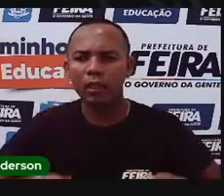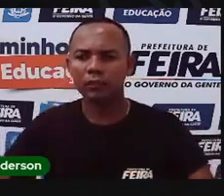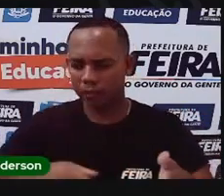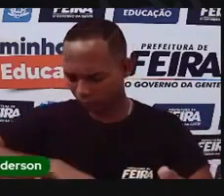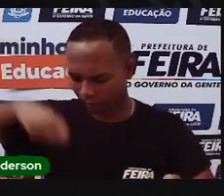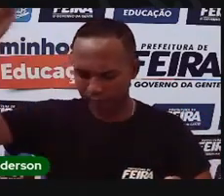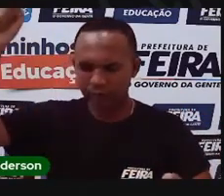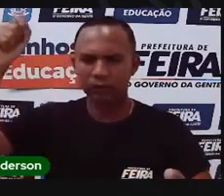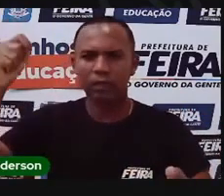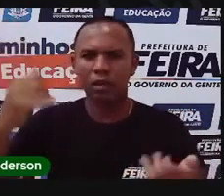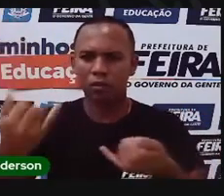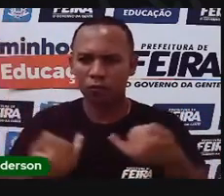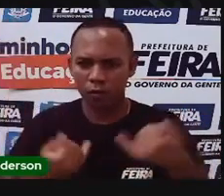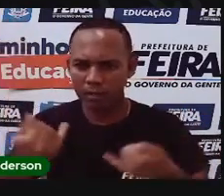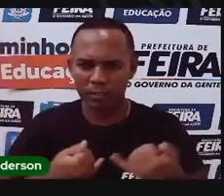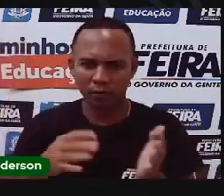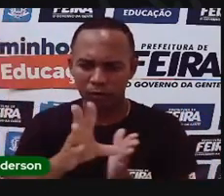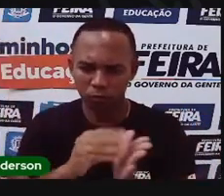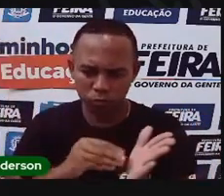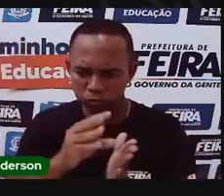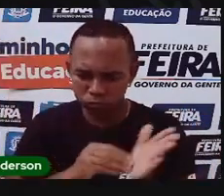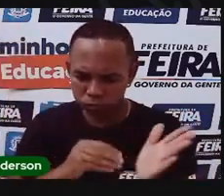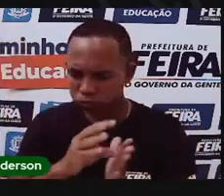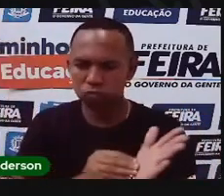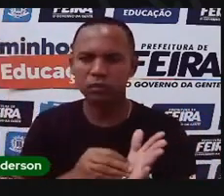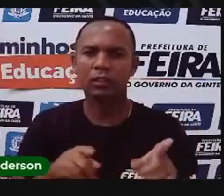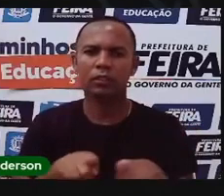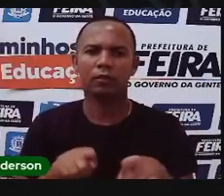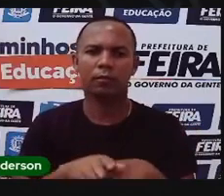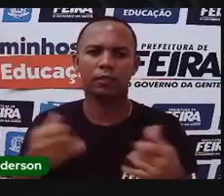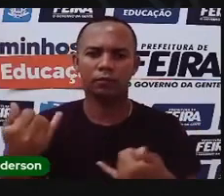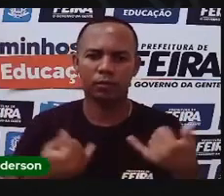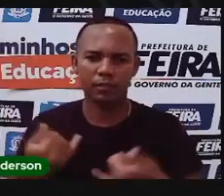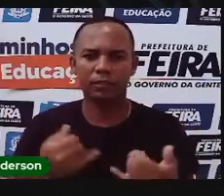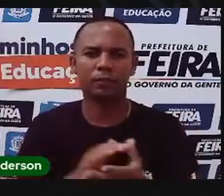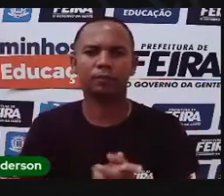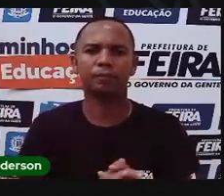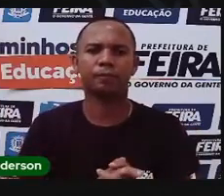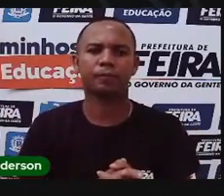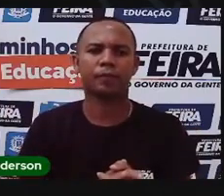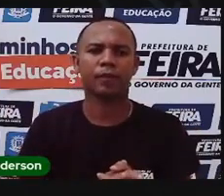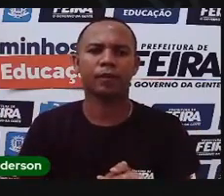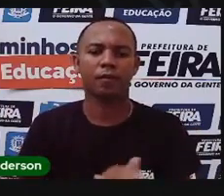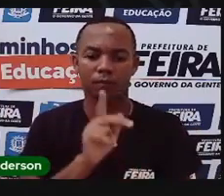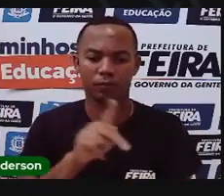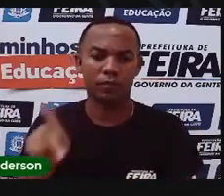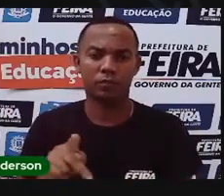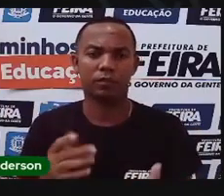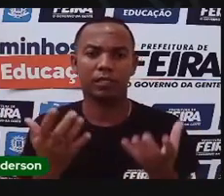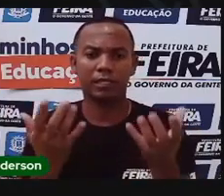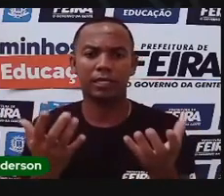Dentre outras informações que você achar importante registrar. Então, para a Pró, ela quer saber